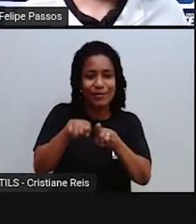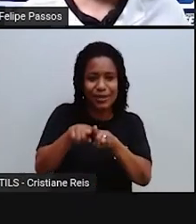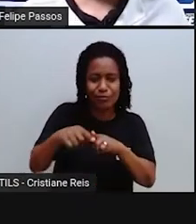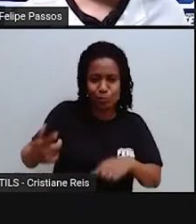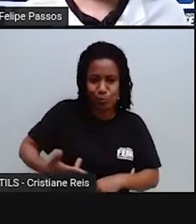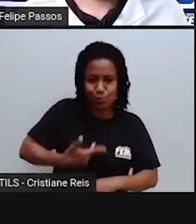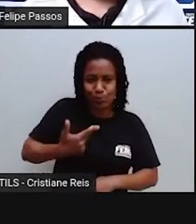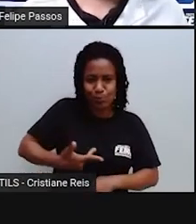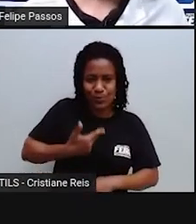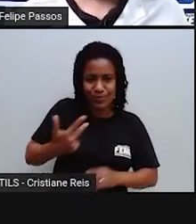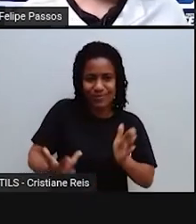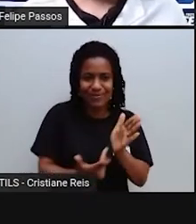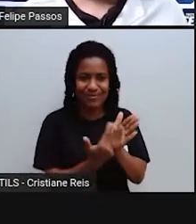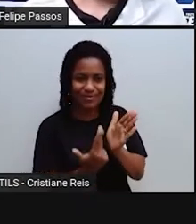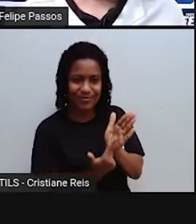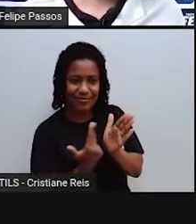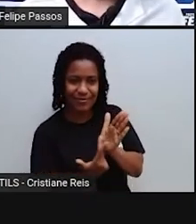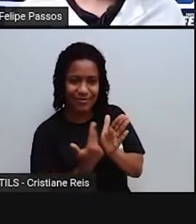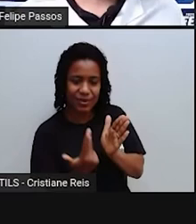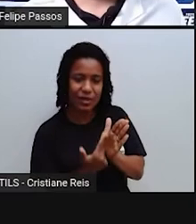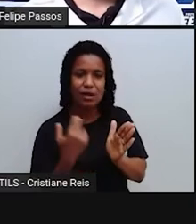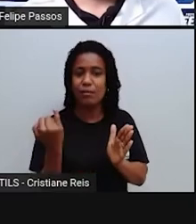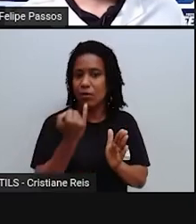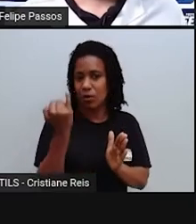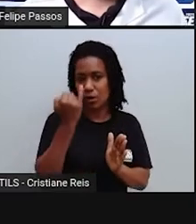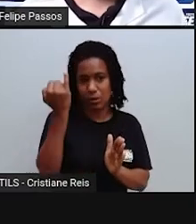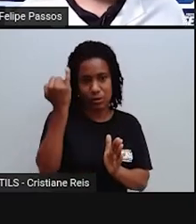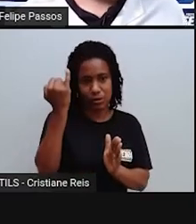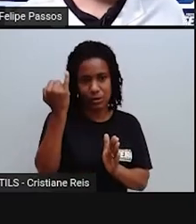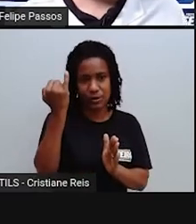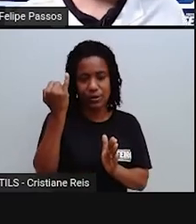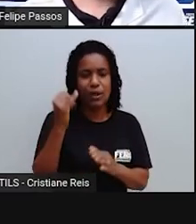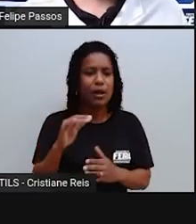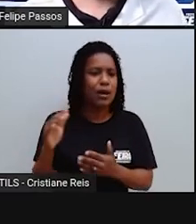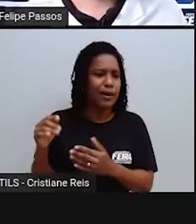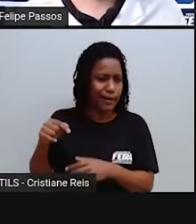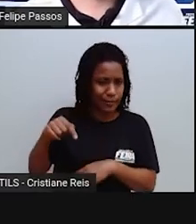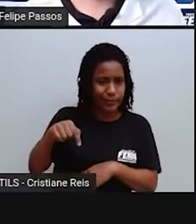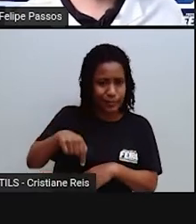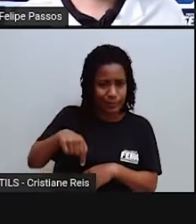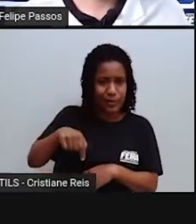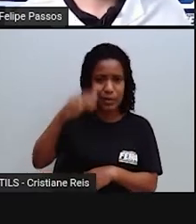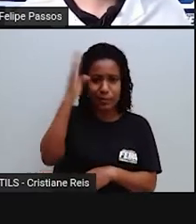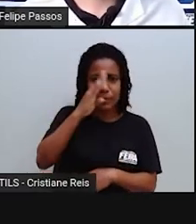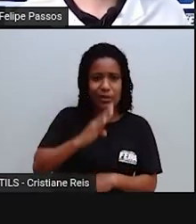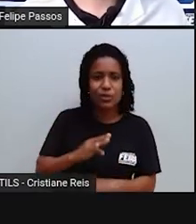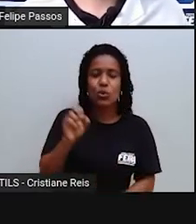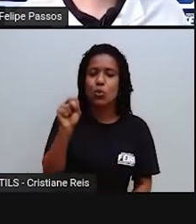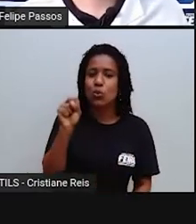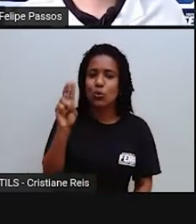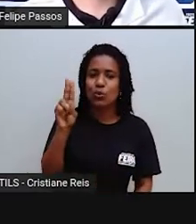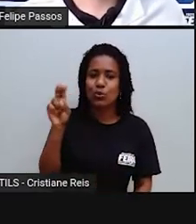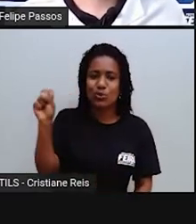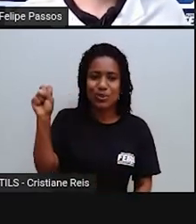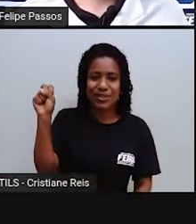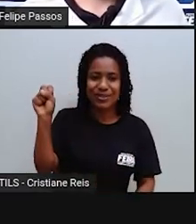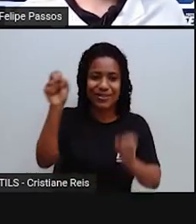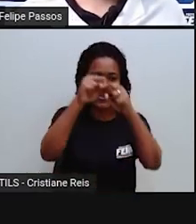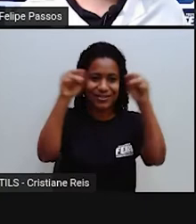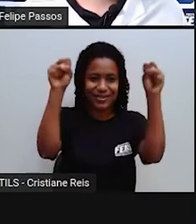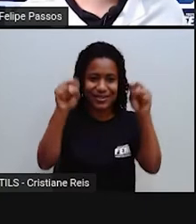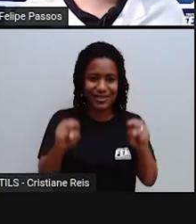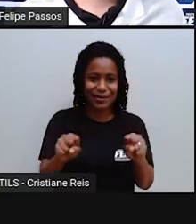A gente sabe que tem muitos países que não têm o SUS. O SUS, que a gente tem aqui no Brasil, Sistema Único de Saúde,